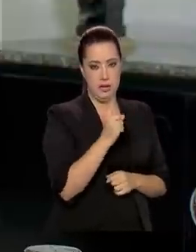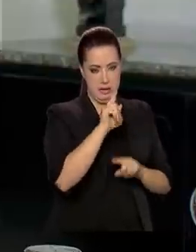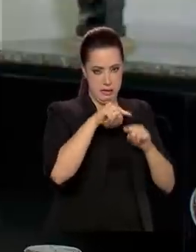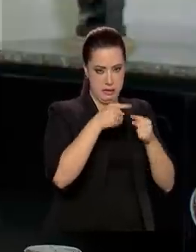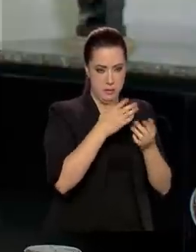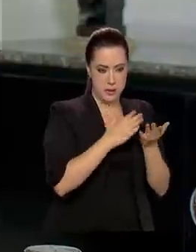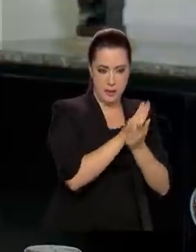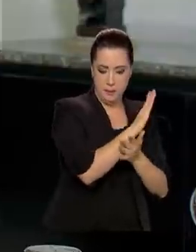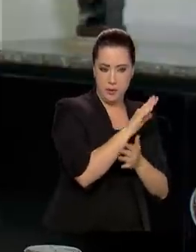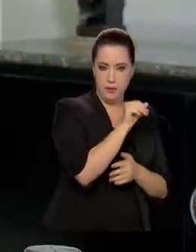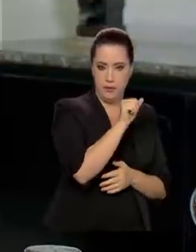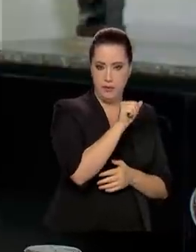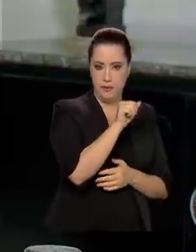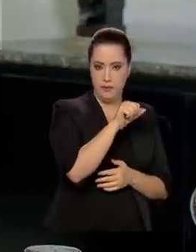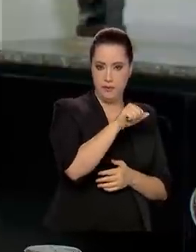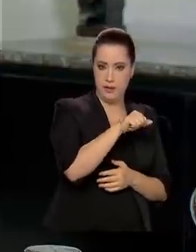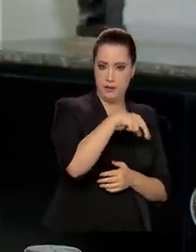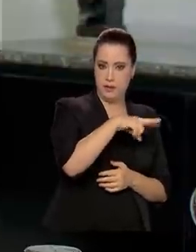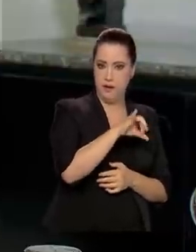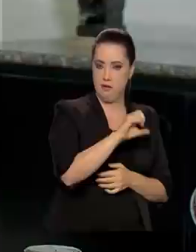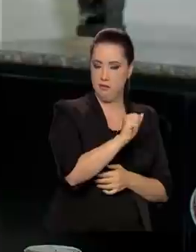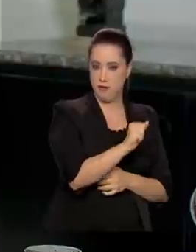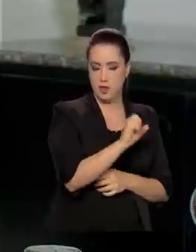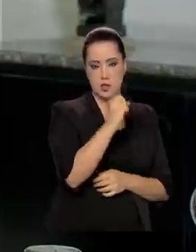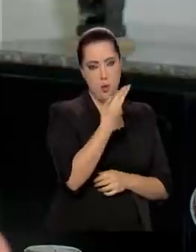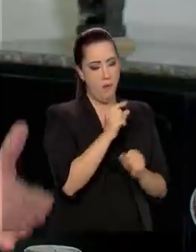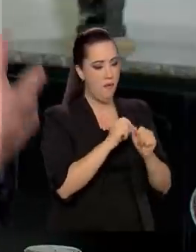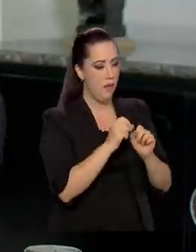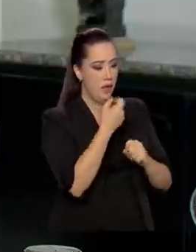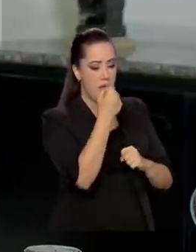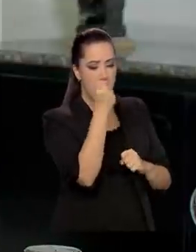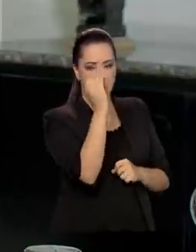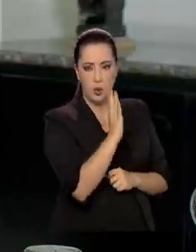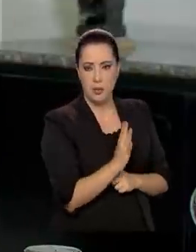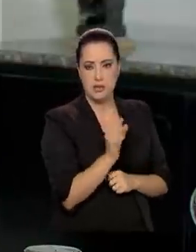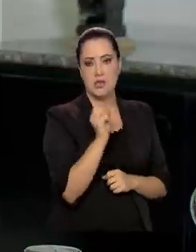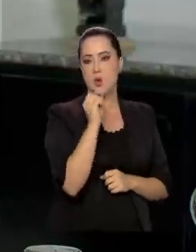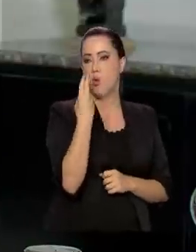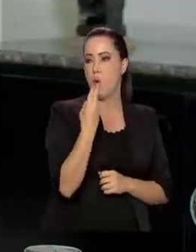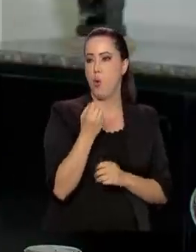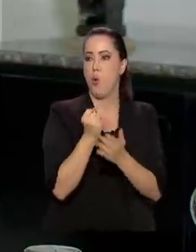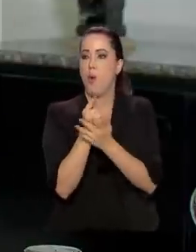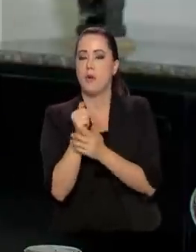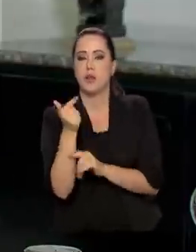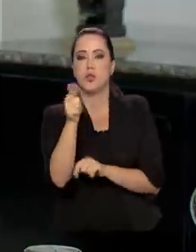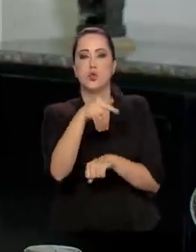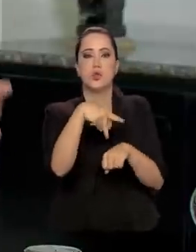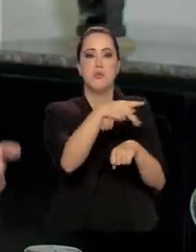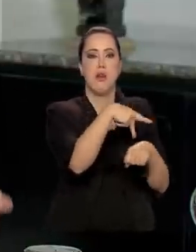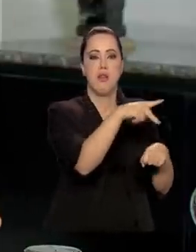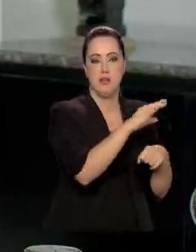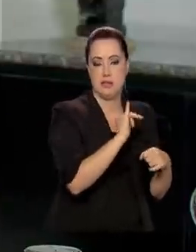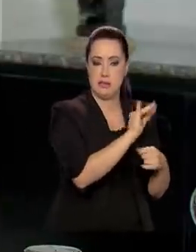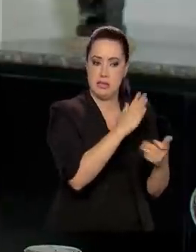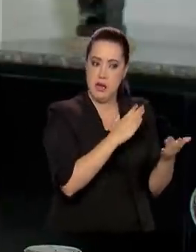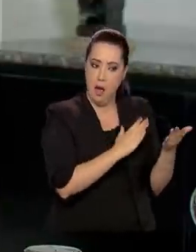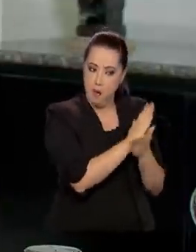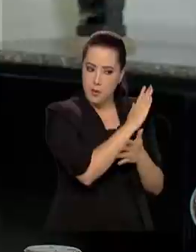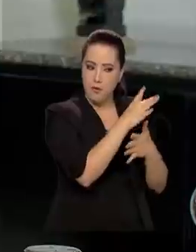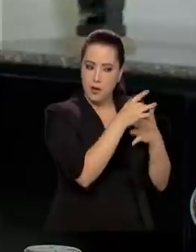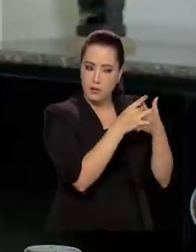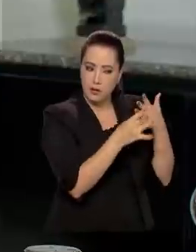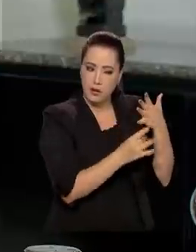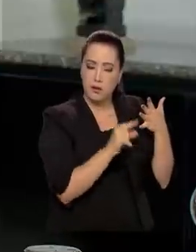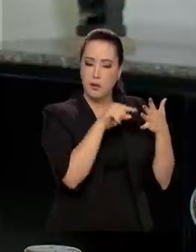Anvisa, a vacina, ou produzida no Brasil, ou importada, passando pelos crivos de